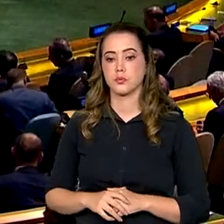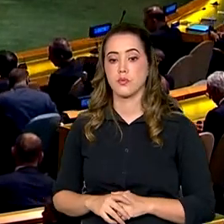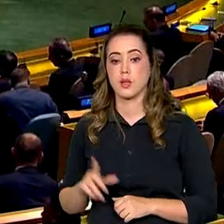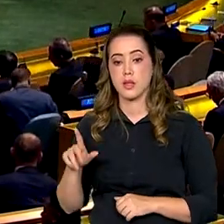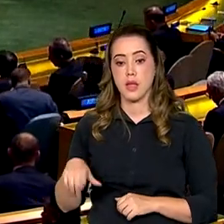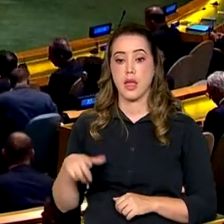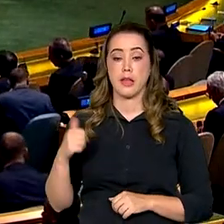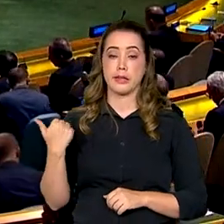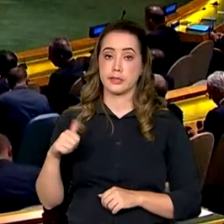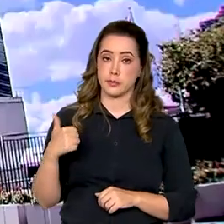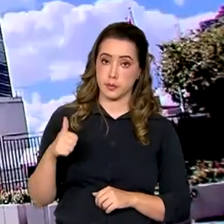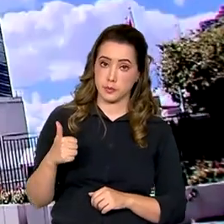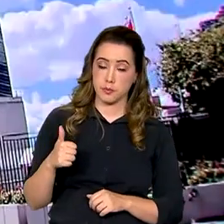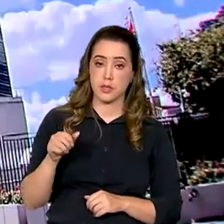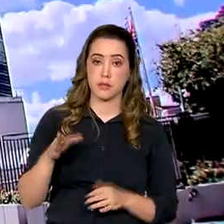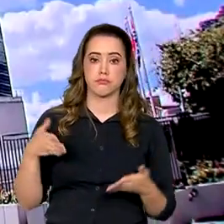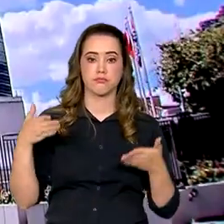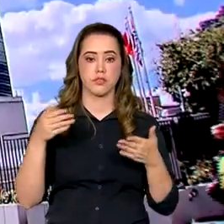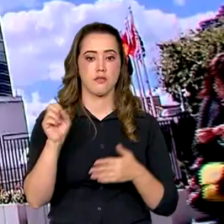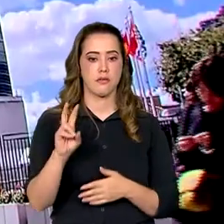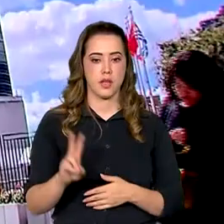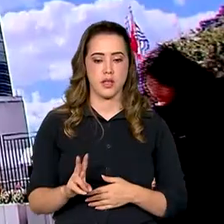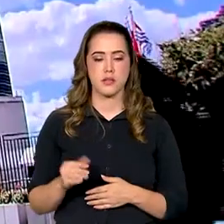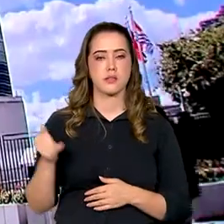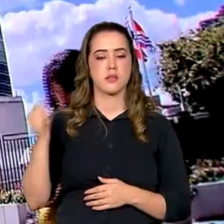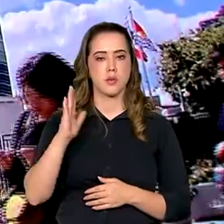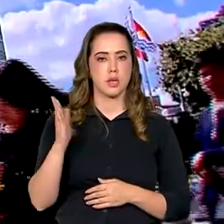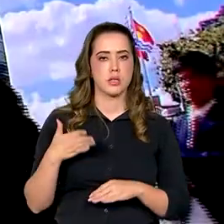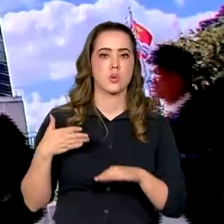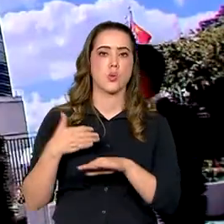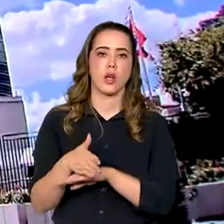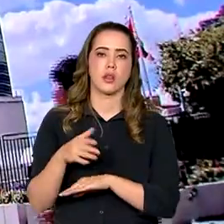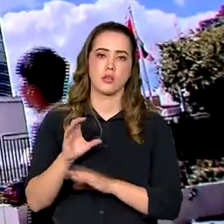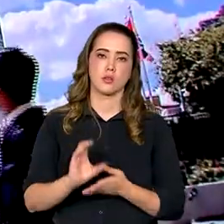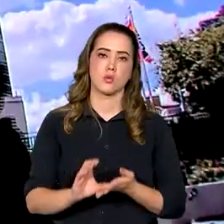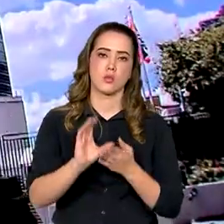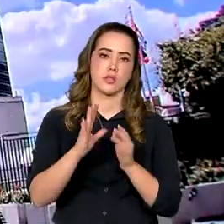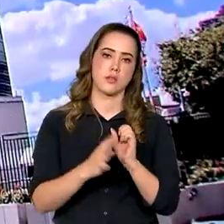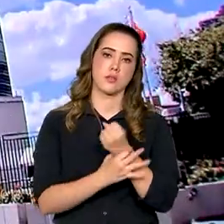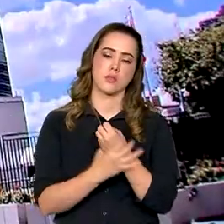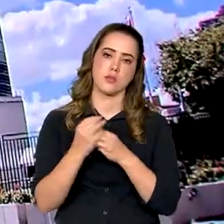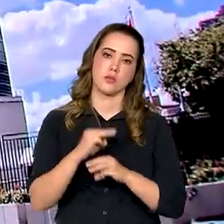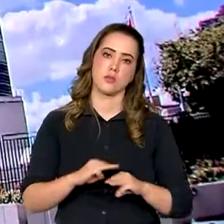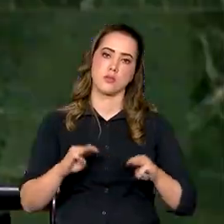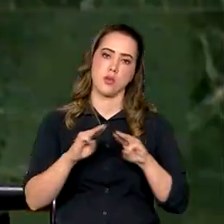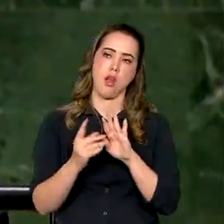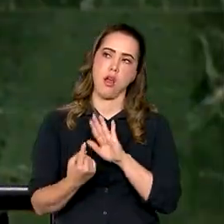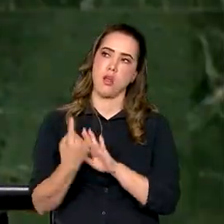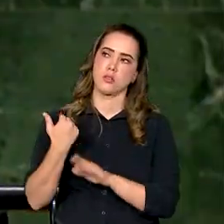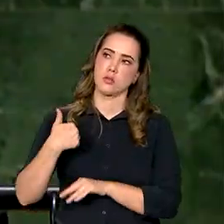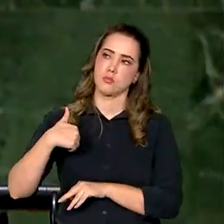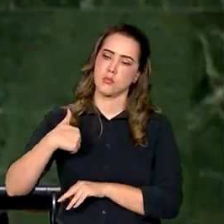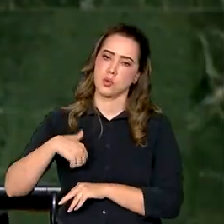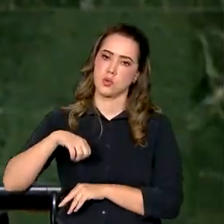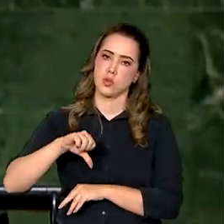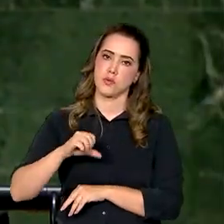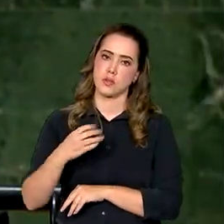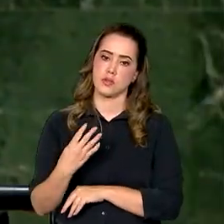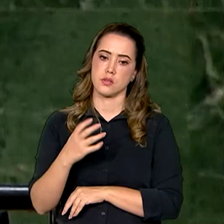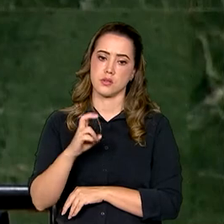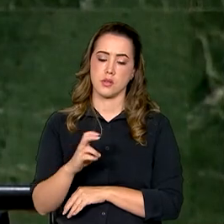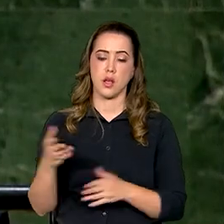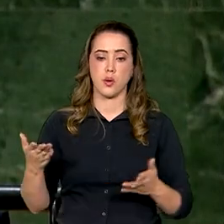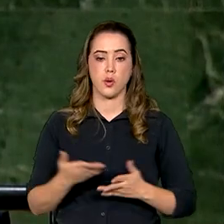Conselho de Segurança, desde a criação da ONU em 1945. Agora, em outubro,